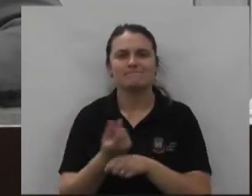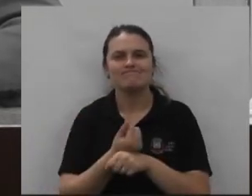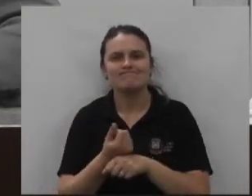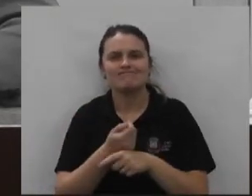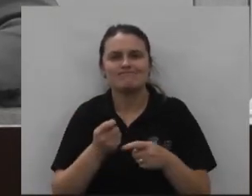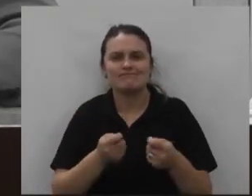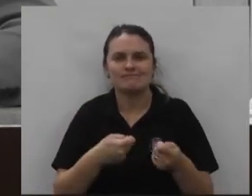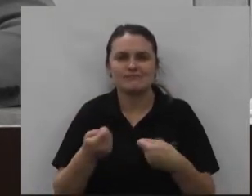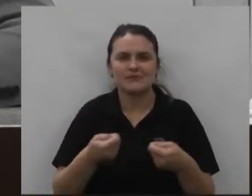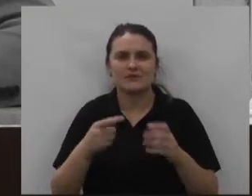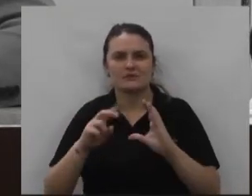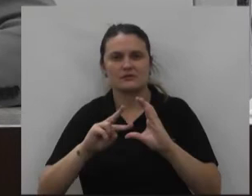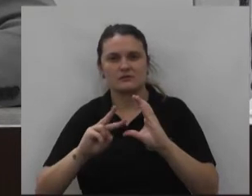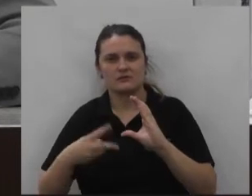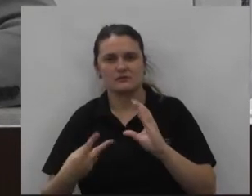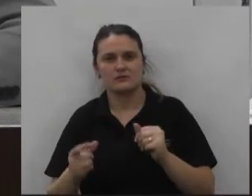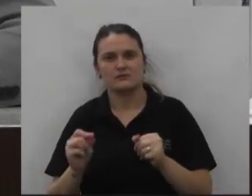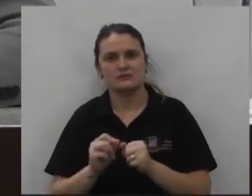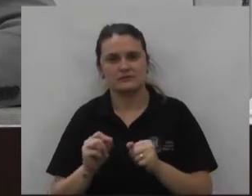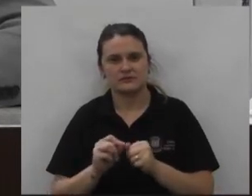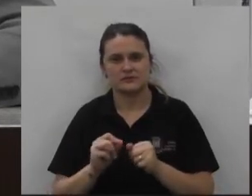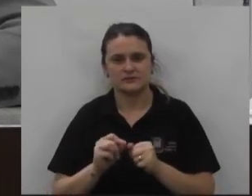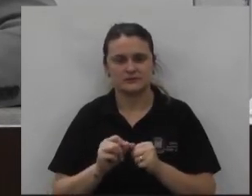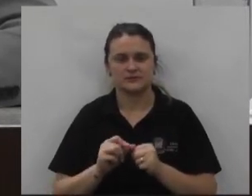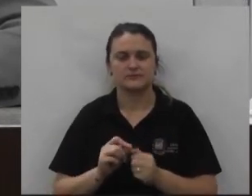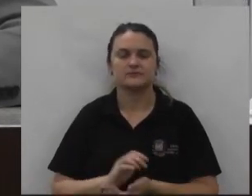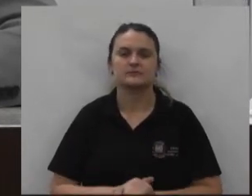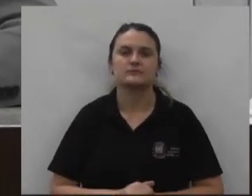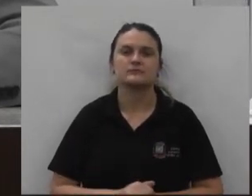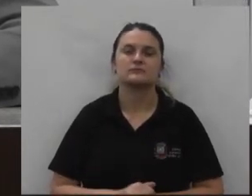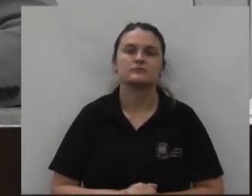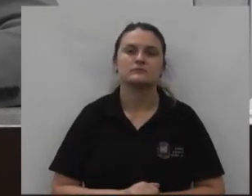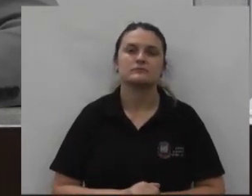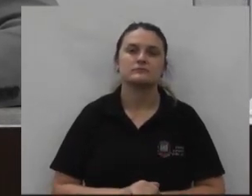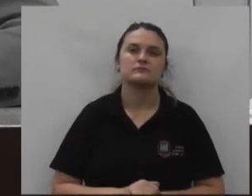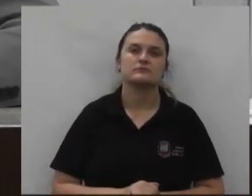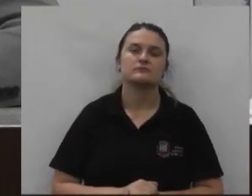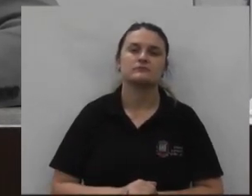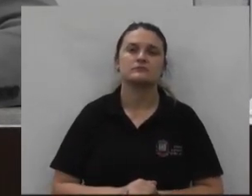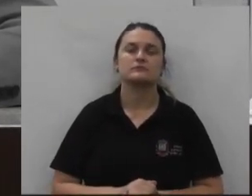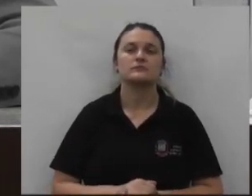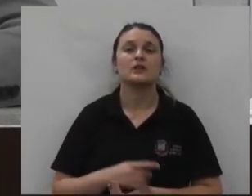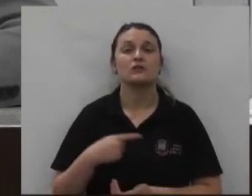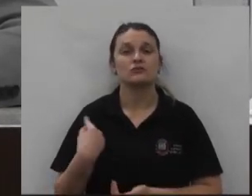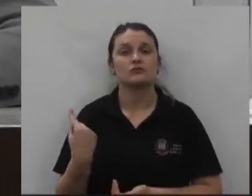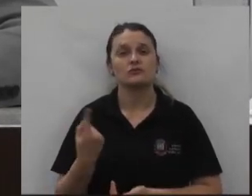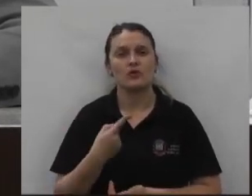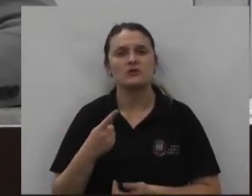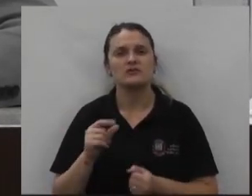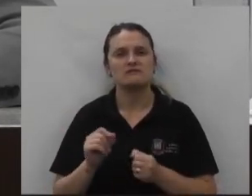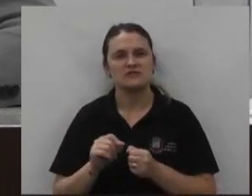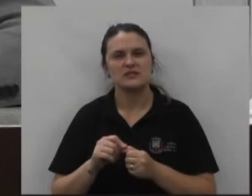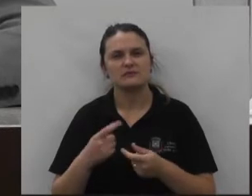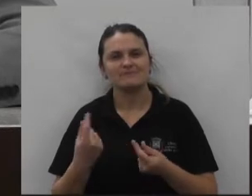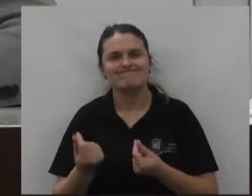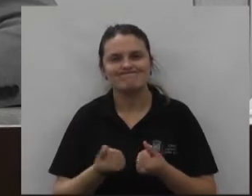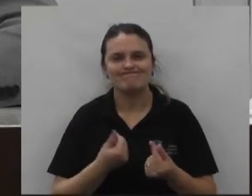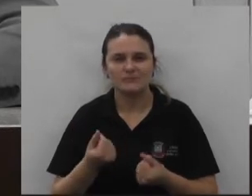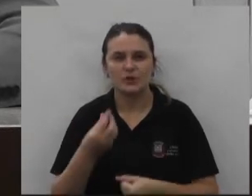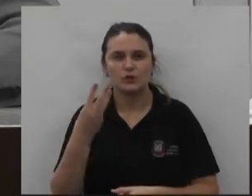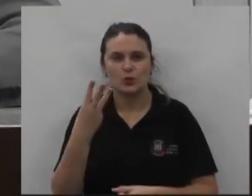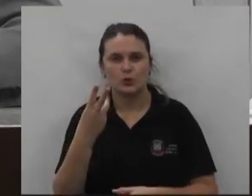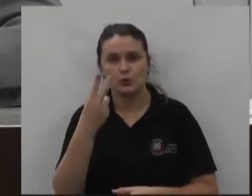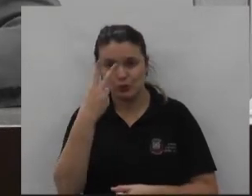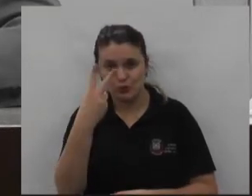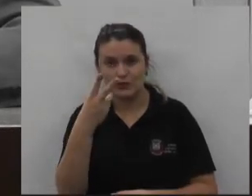economia que a Câmara de Vereadores tem feito nesses dois últimos anos e diga-se de passagem uma economia razoável